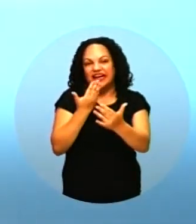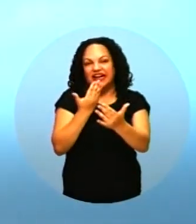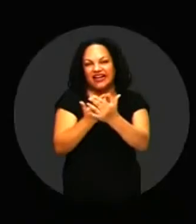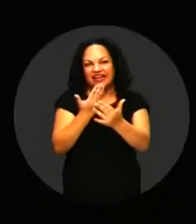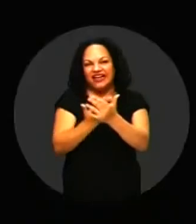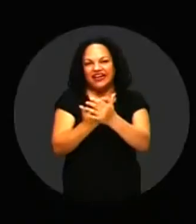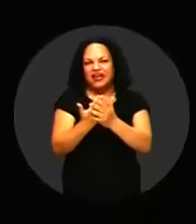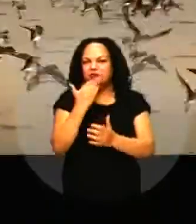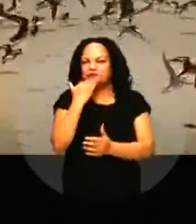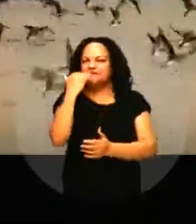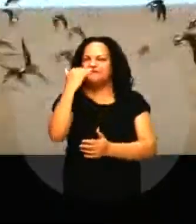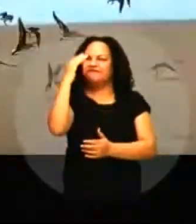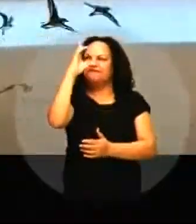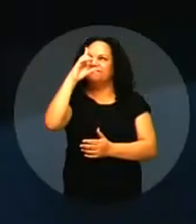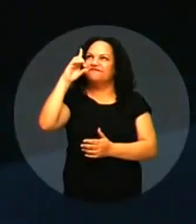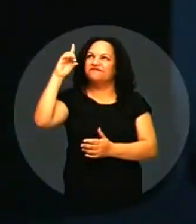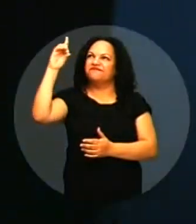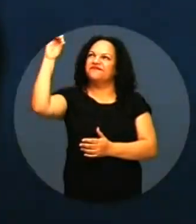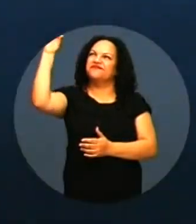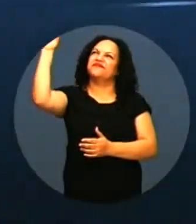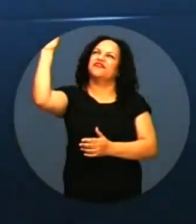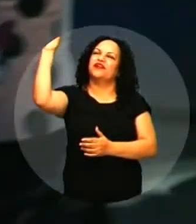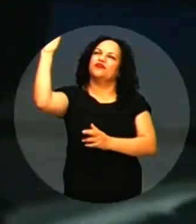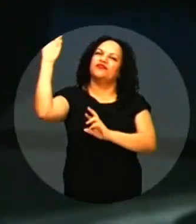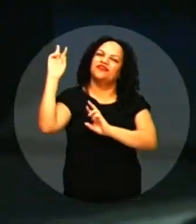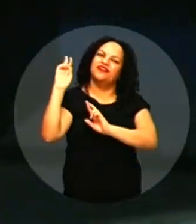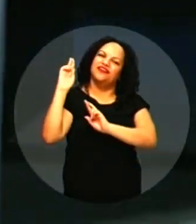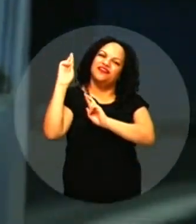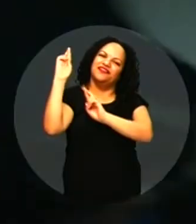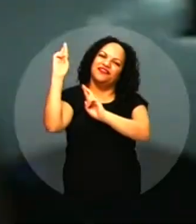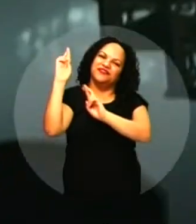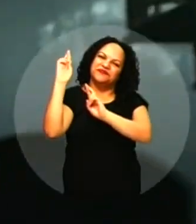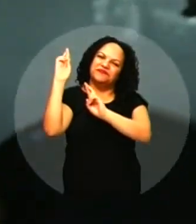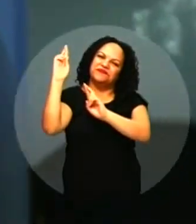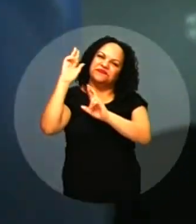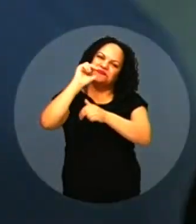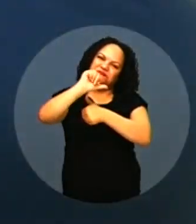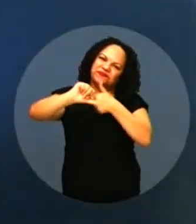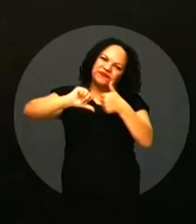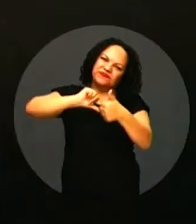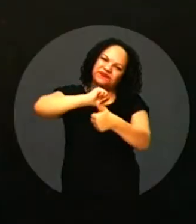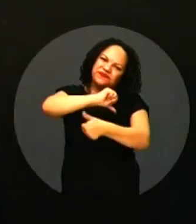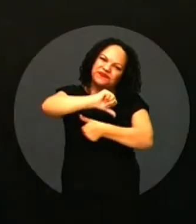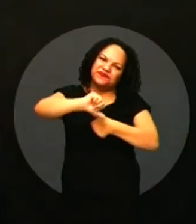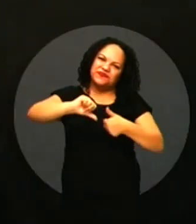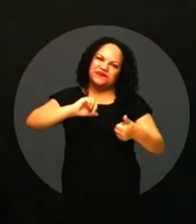fé e peço a Deus E esperança pra mudar